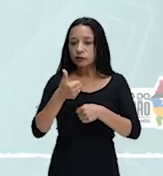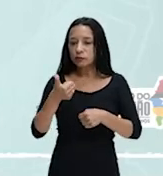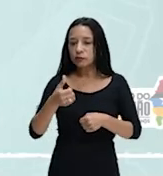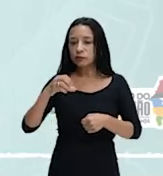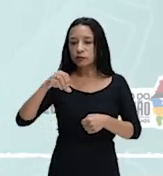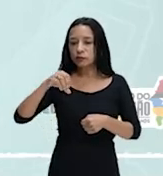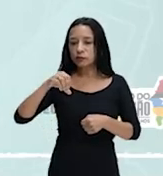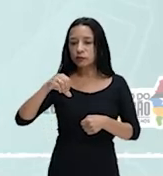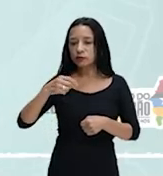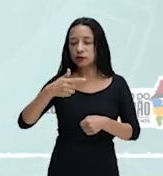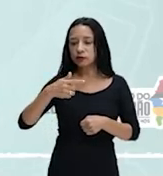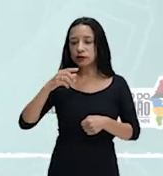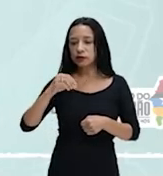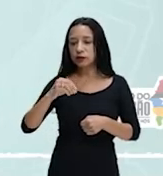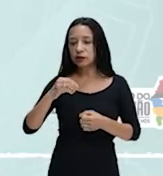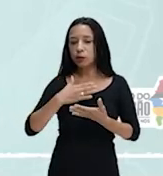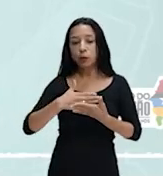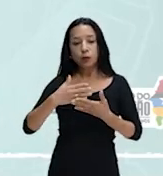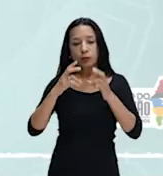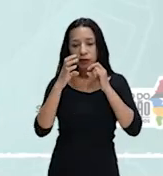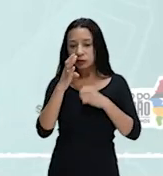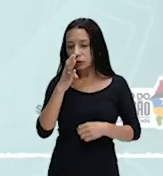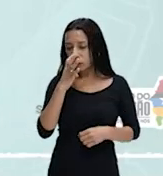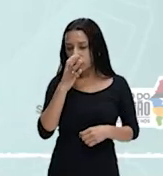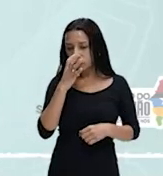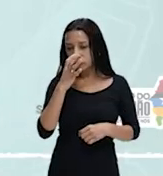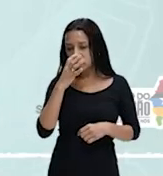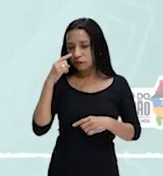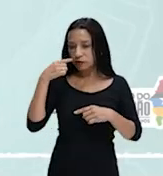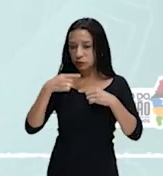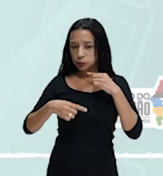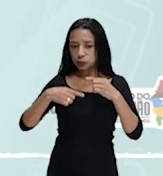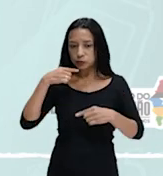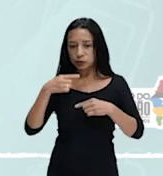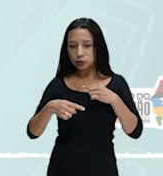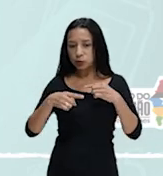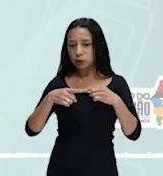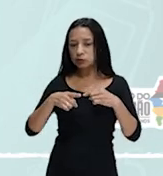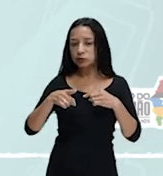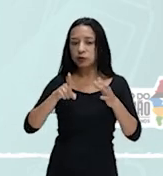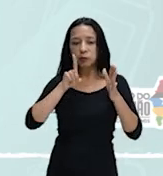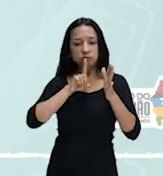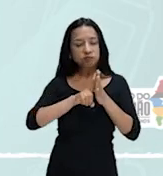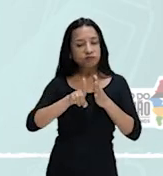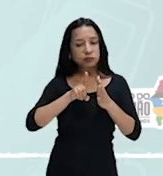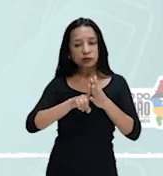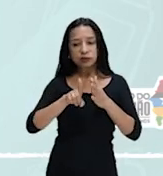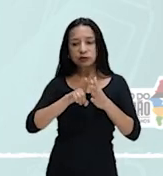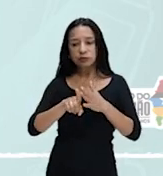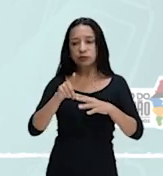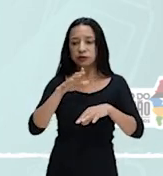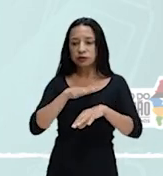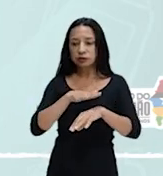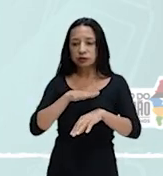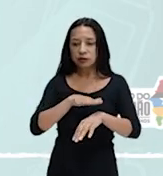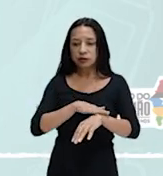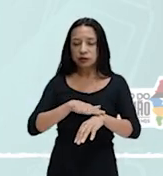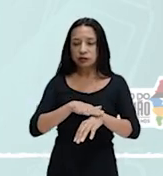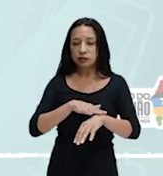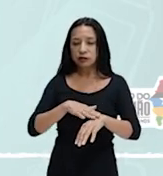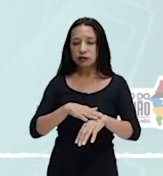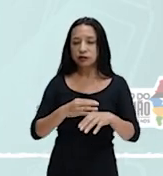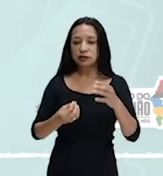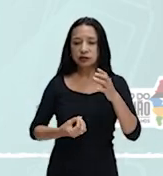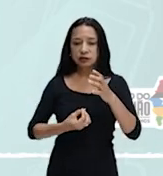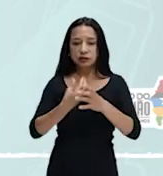discussões sobre questões raciais, criando-se aí um centro de estudos afroasiáticos. Isso